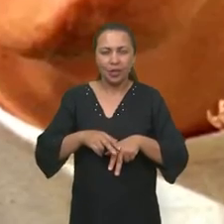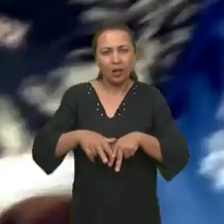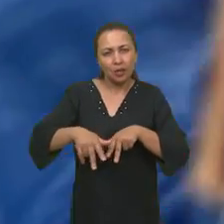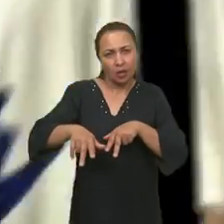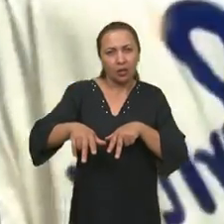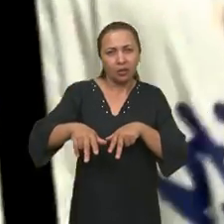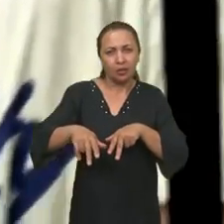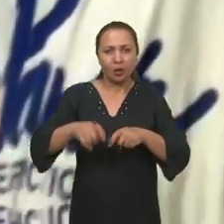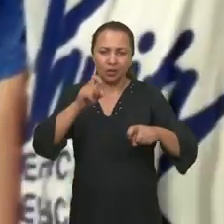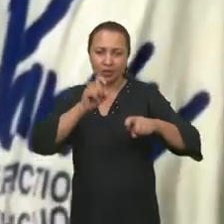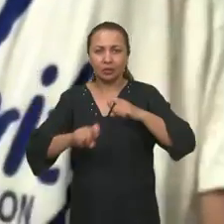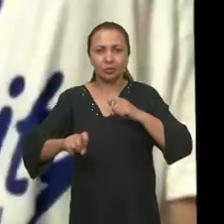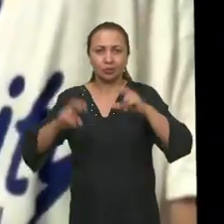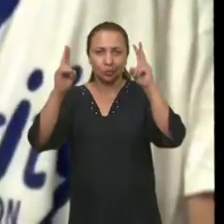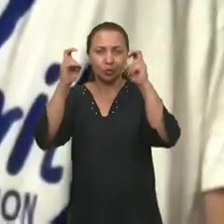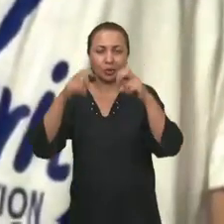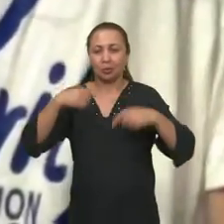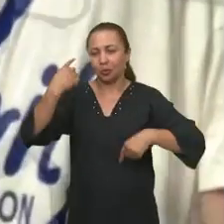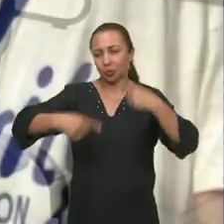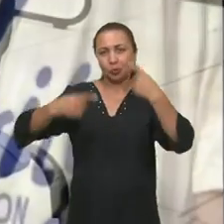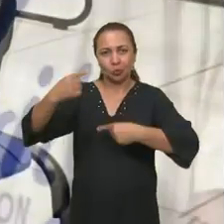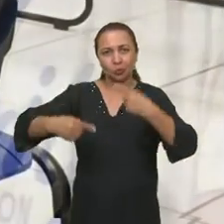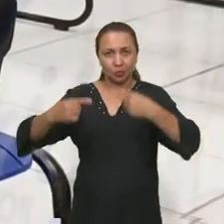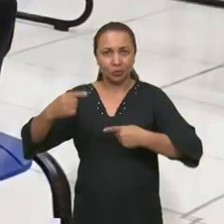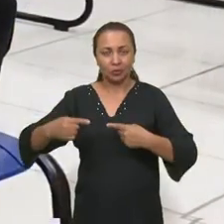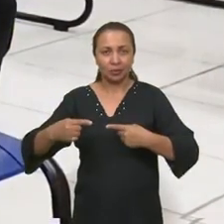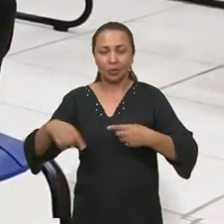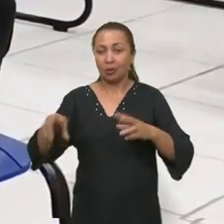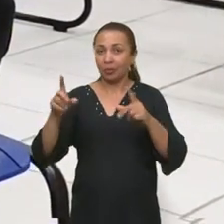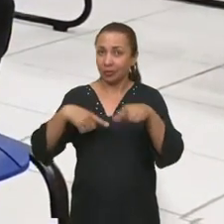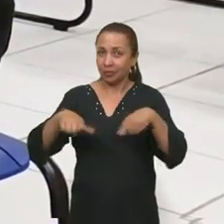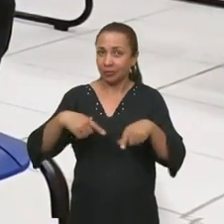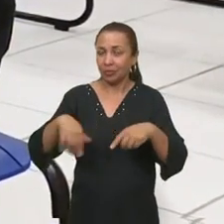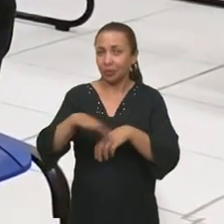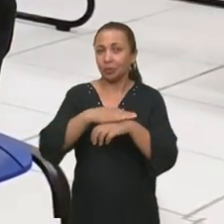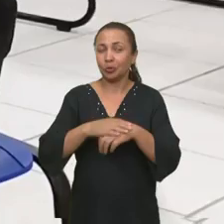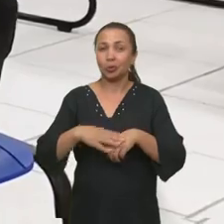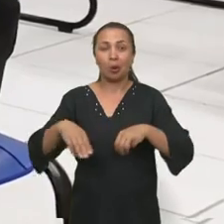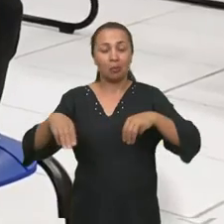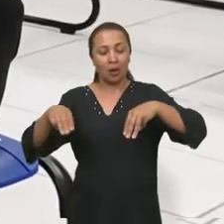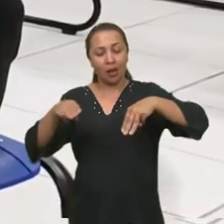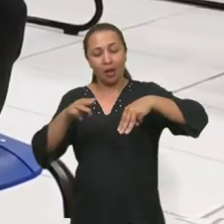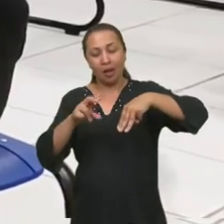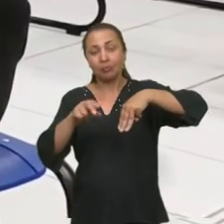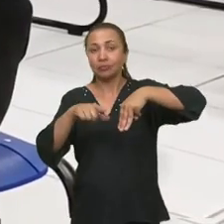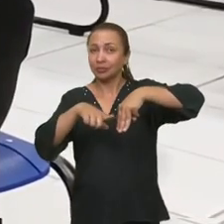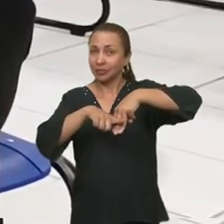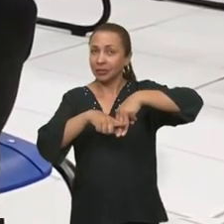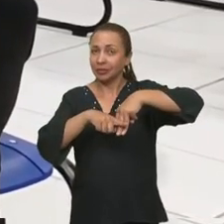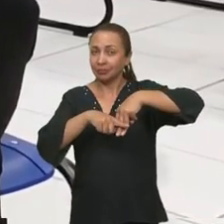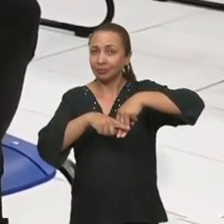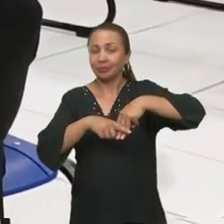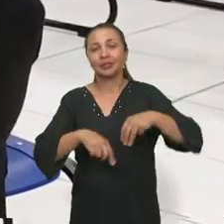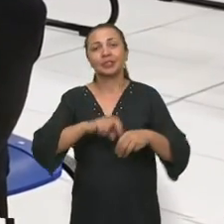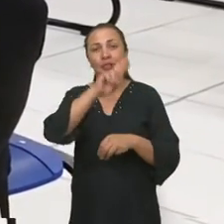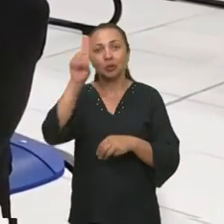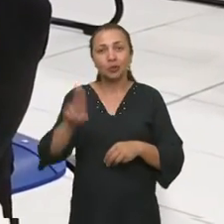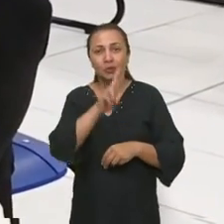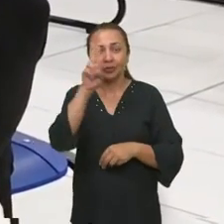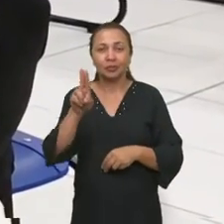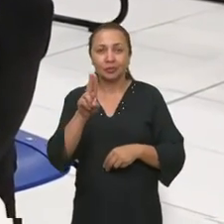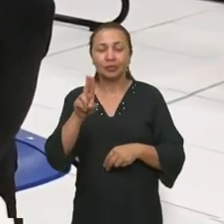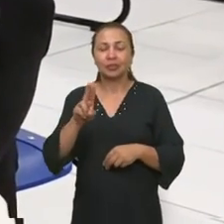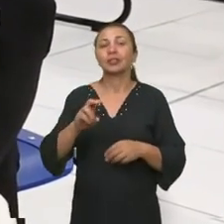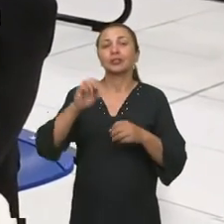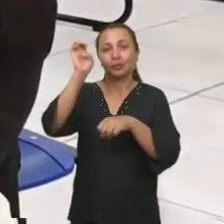Gênero e sexualidade são temas de discussões em um trabalho sobre a banda Mamonas Assassinas na Universidade